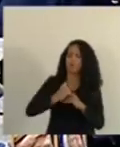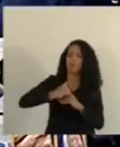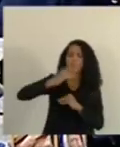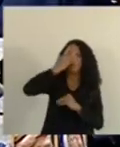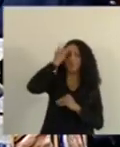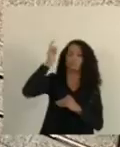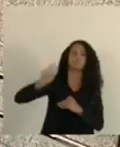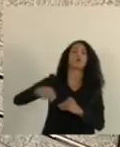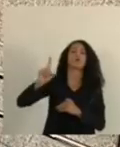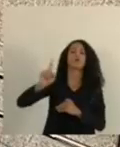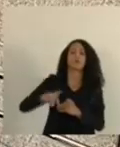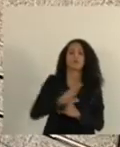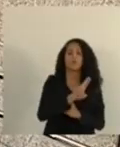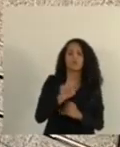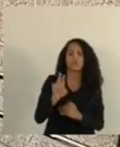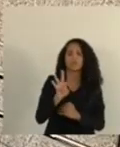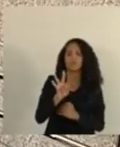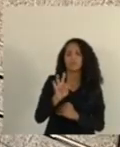Torino Marques.